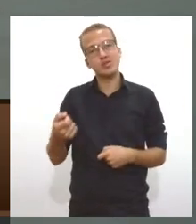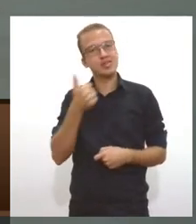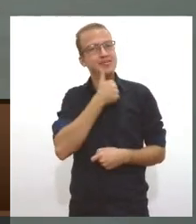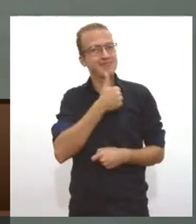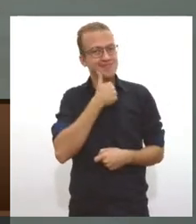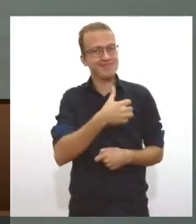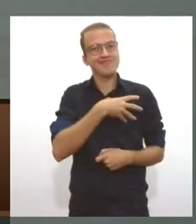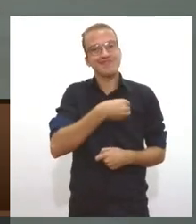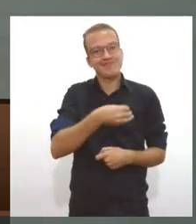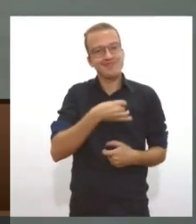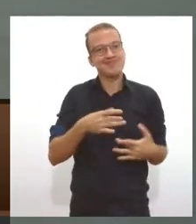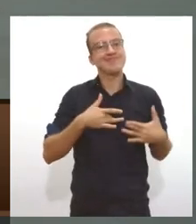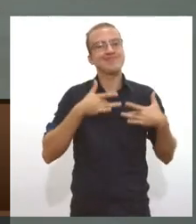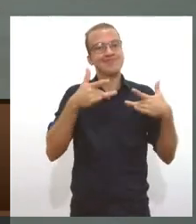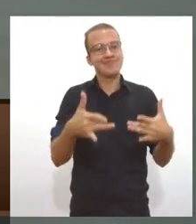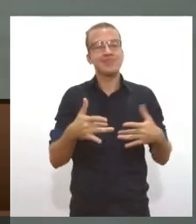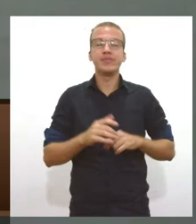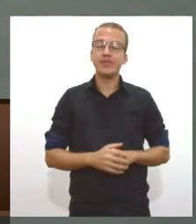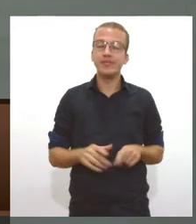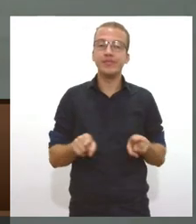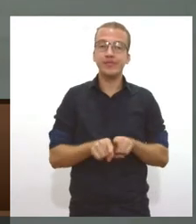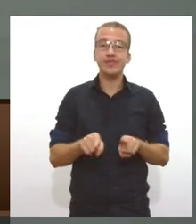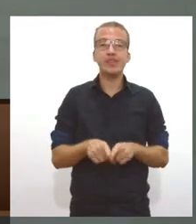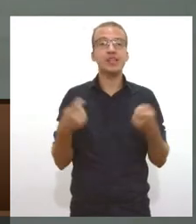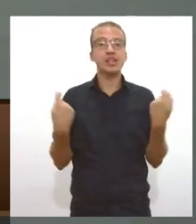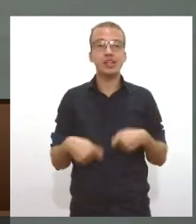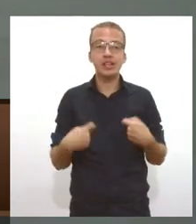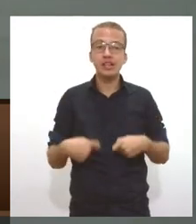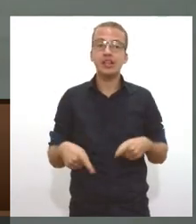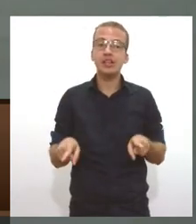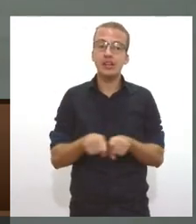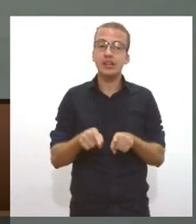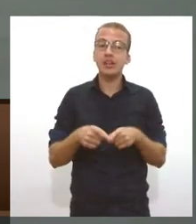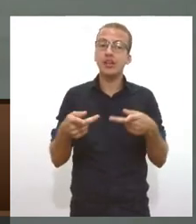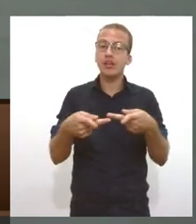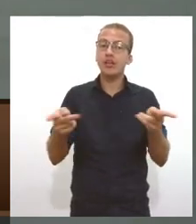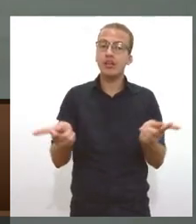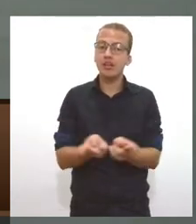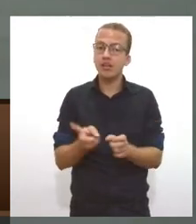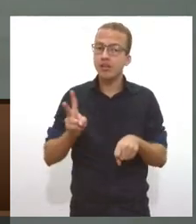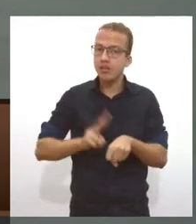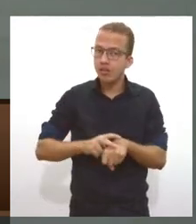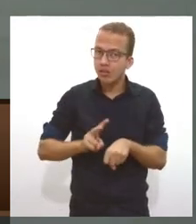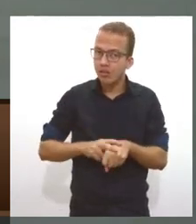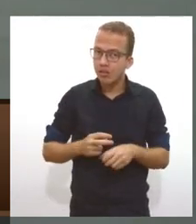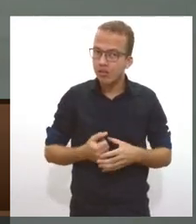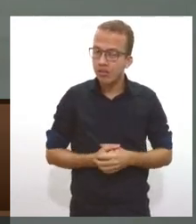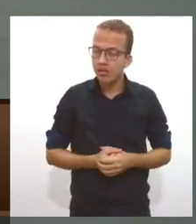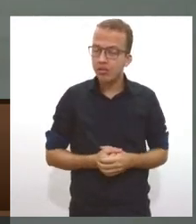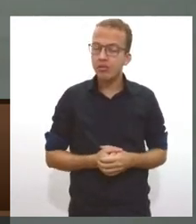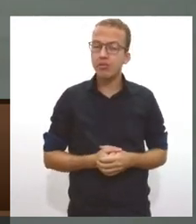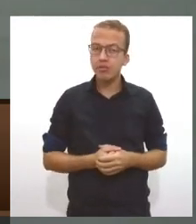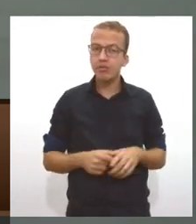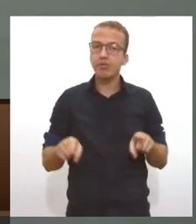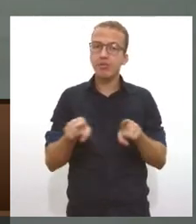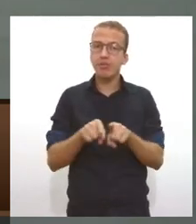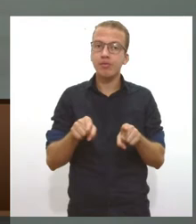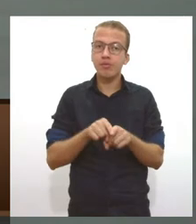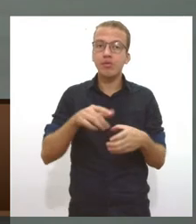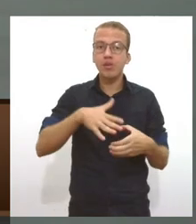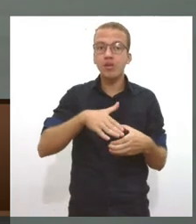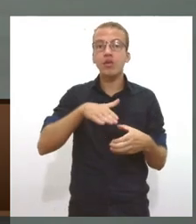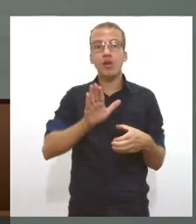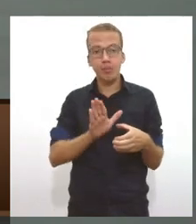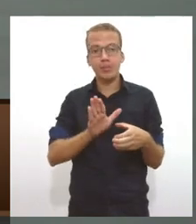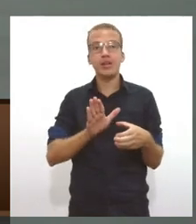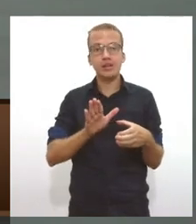necessidade é aumentar a quantidade de frascos de vidro, tipos de café solúvel, com tampas de plástico para o acondicionamento de